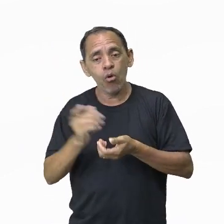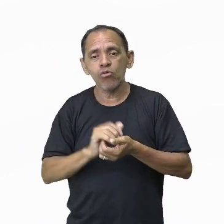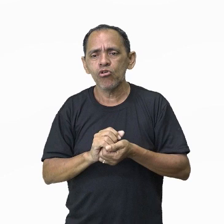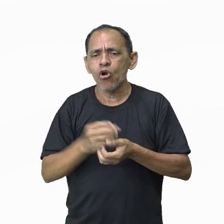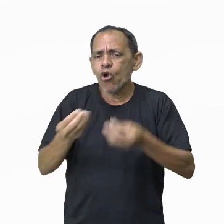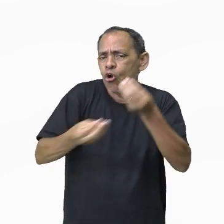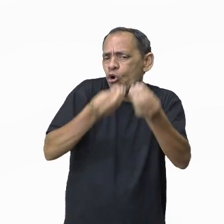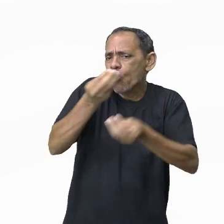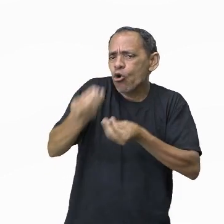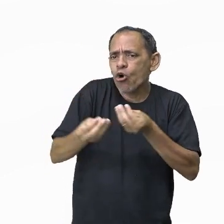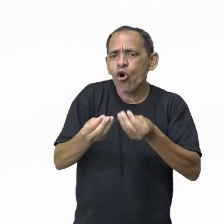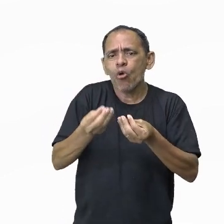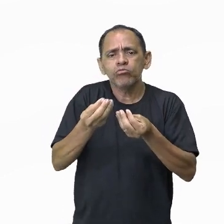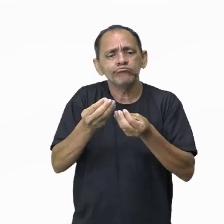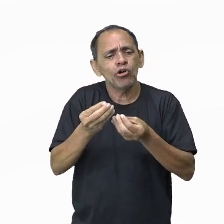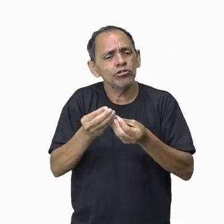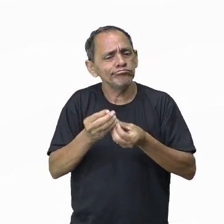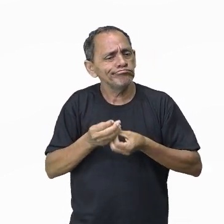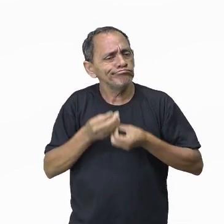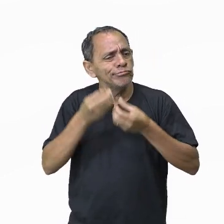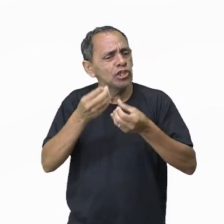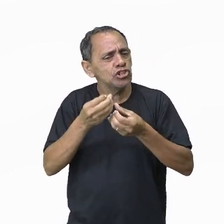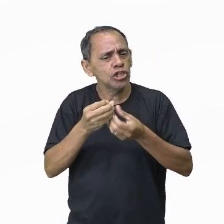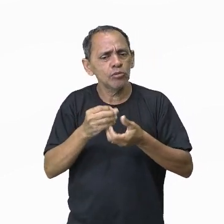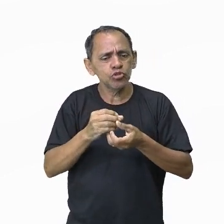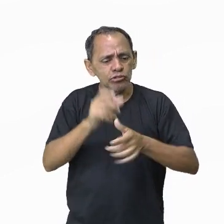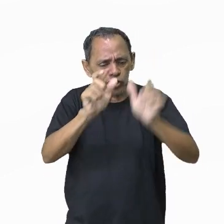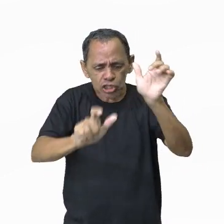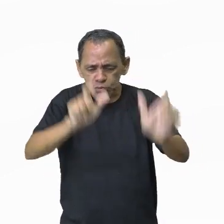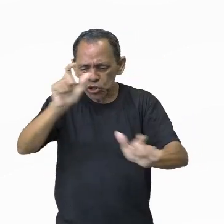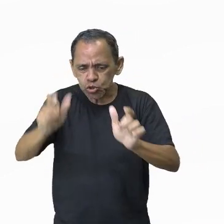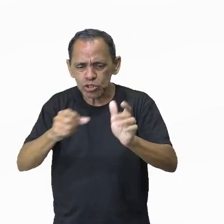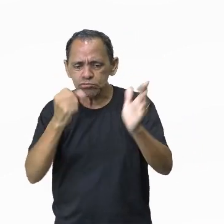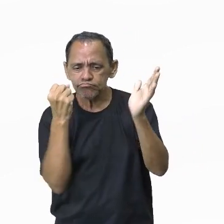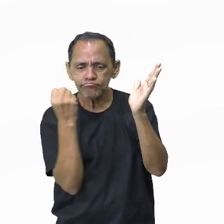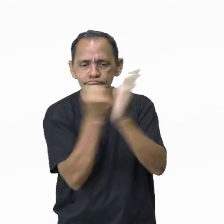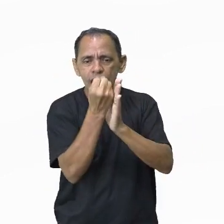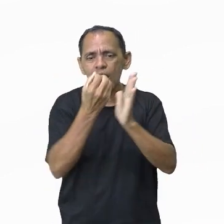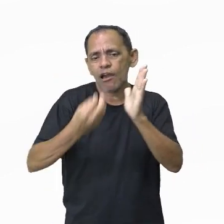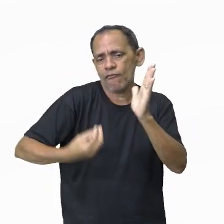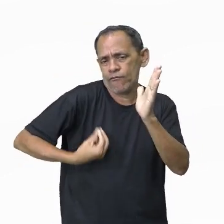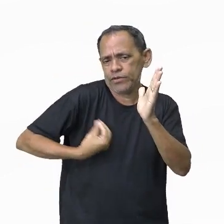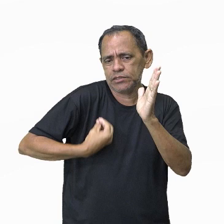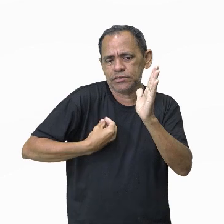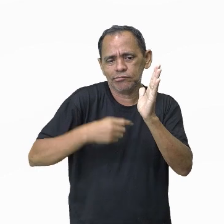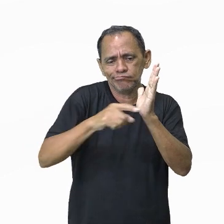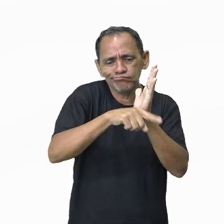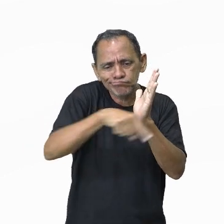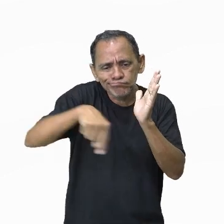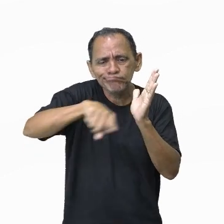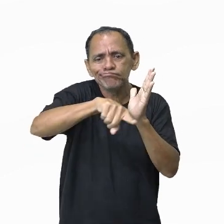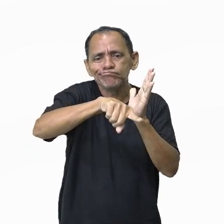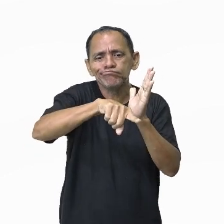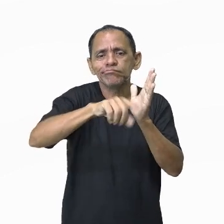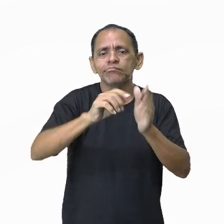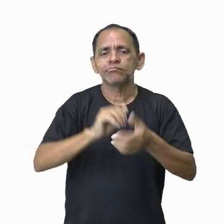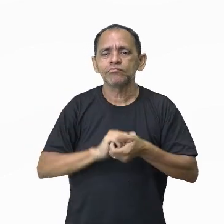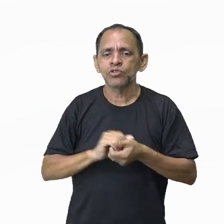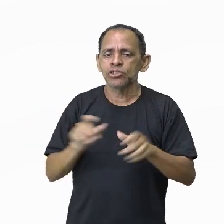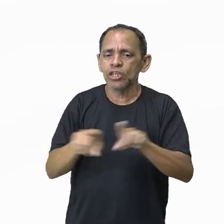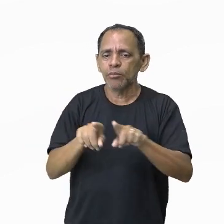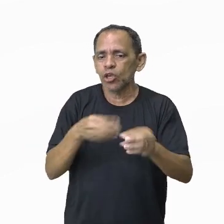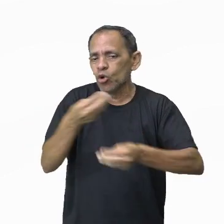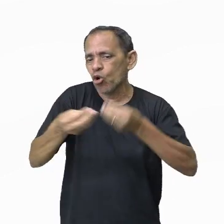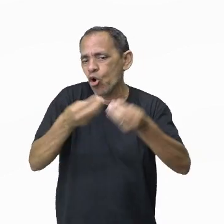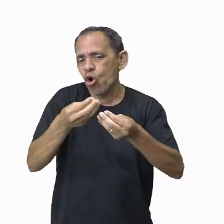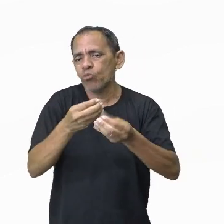das marcas que nós tínhamos no corpo ou para as marcas ali que nós deixamos nas pessoas. E